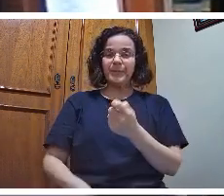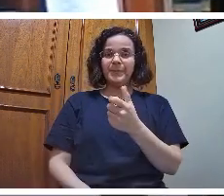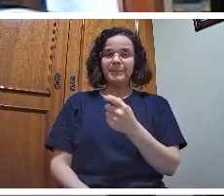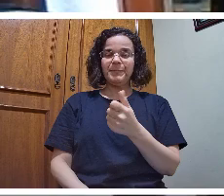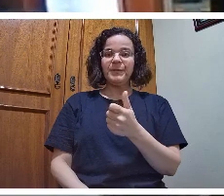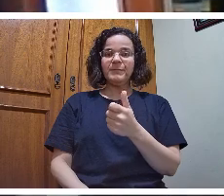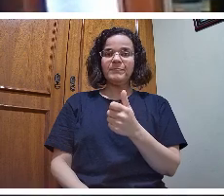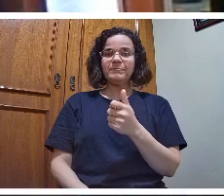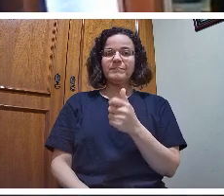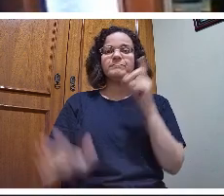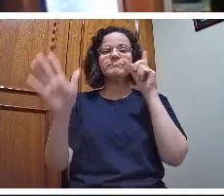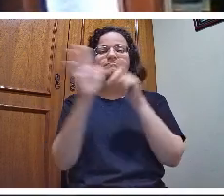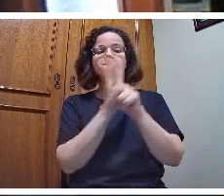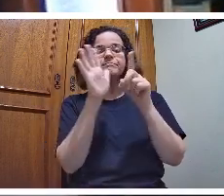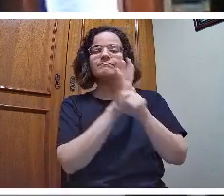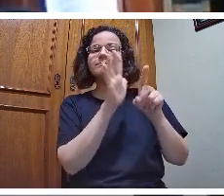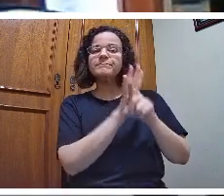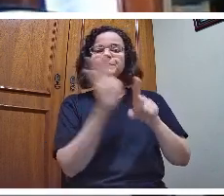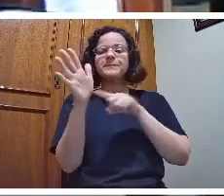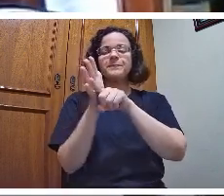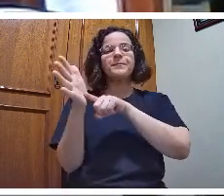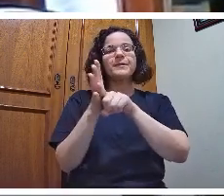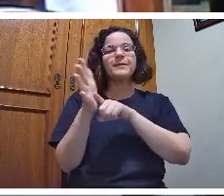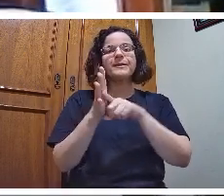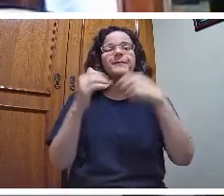científicas, a gente tem que descer no cotidiano.